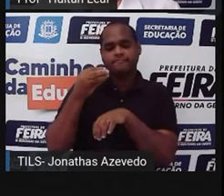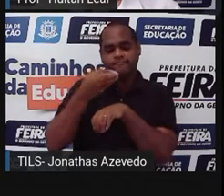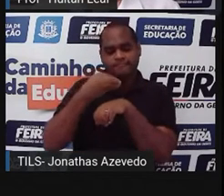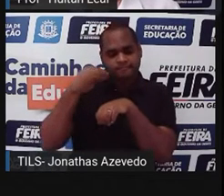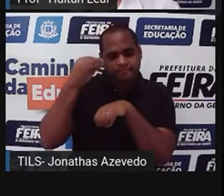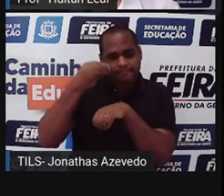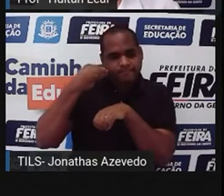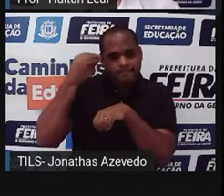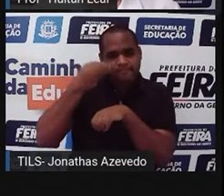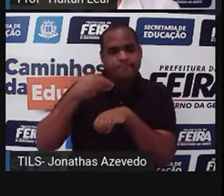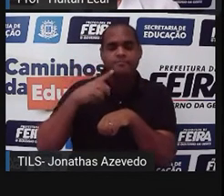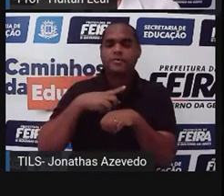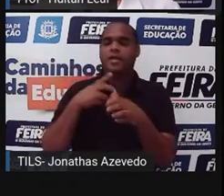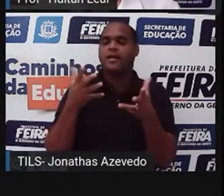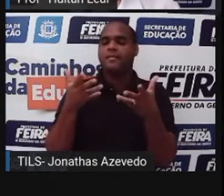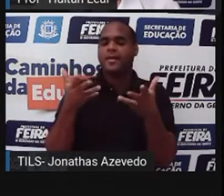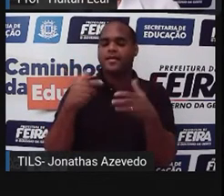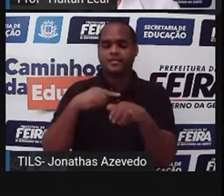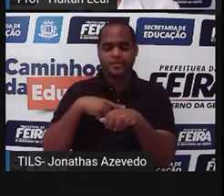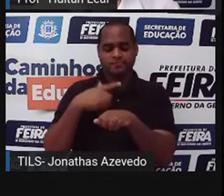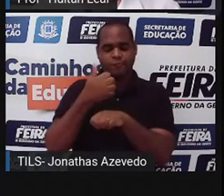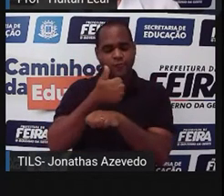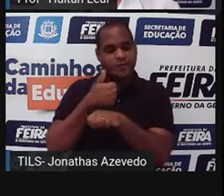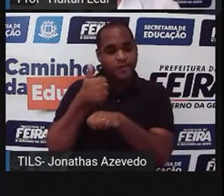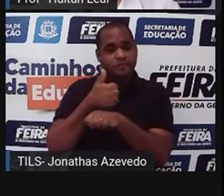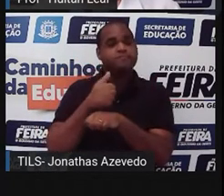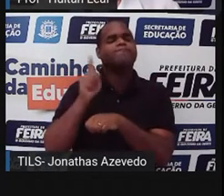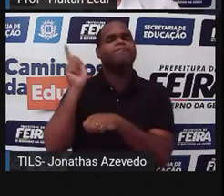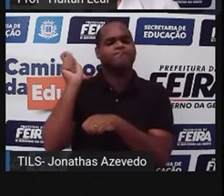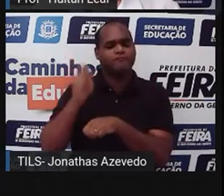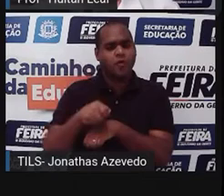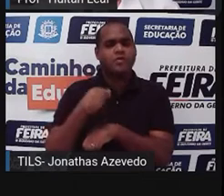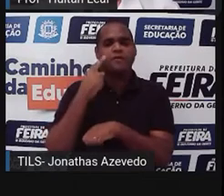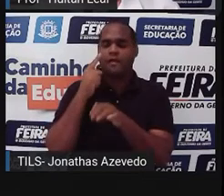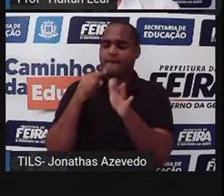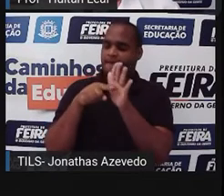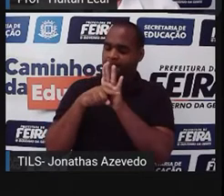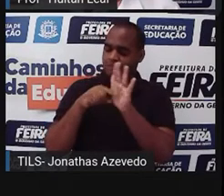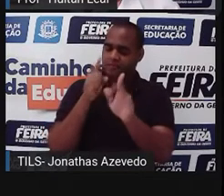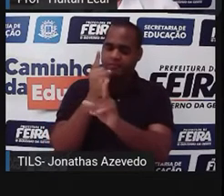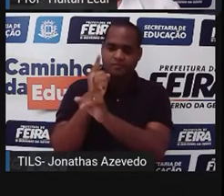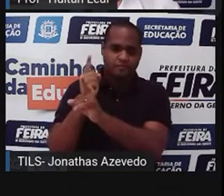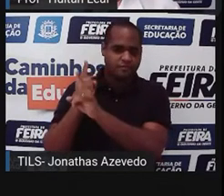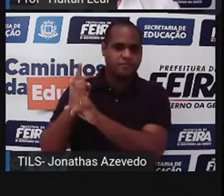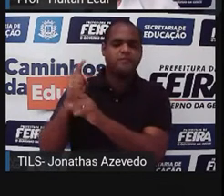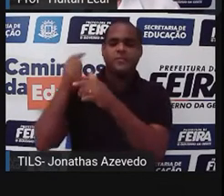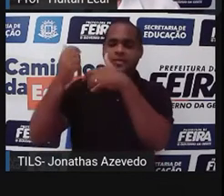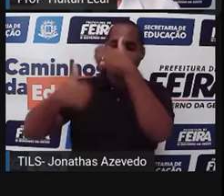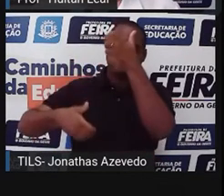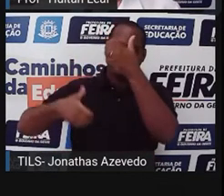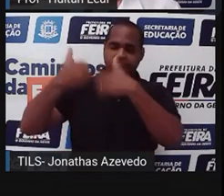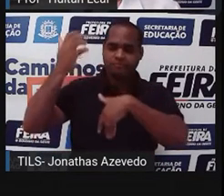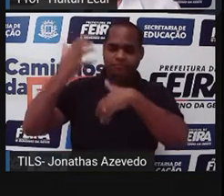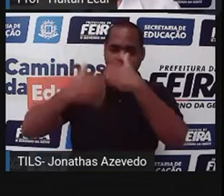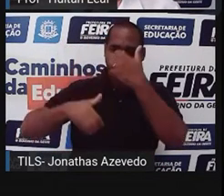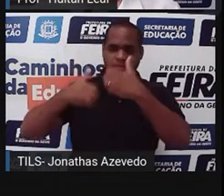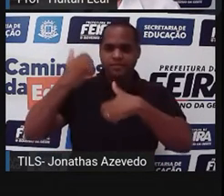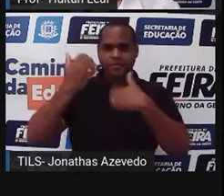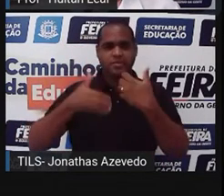no assunto para que elas possam fazer os seus devidos relatos, suas devidas